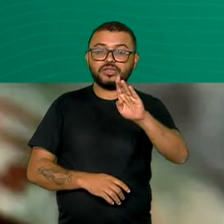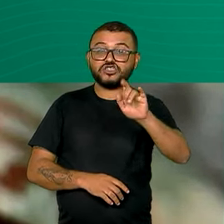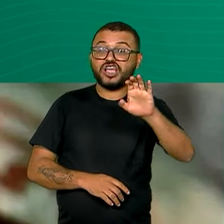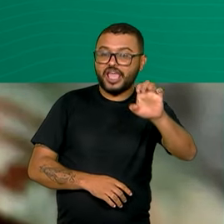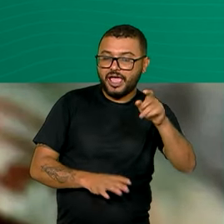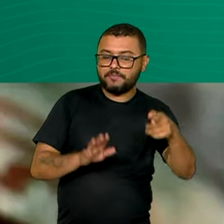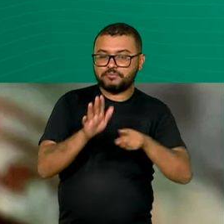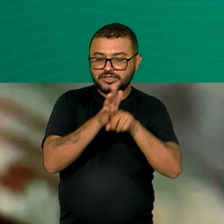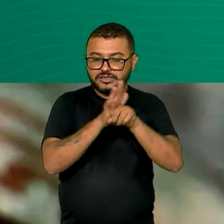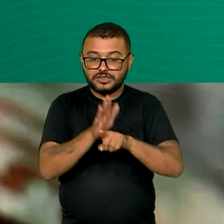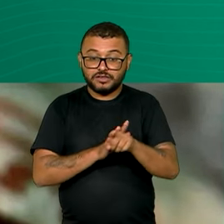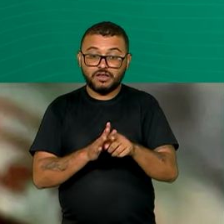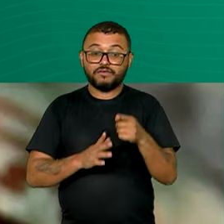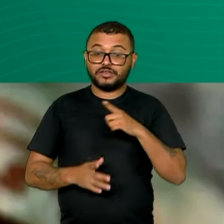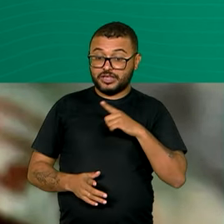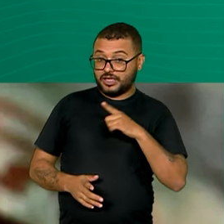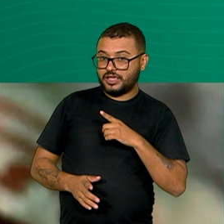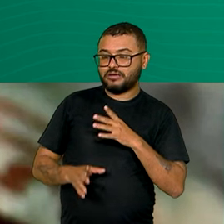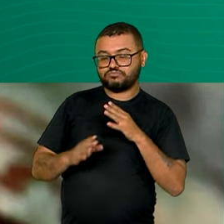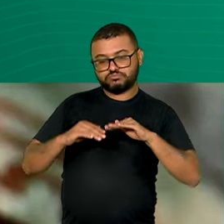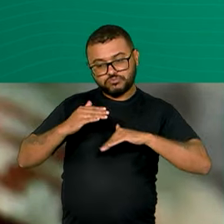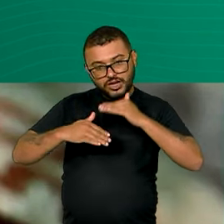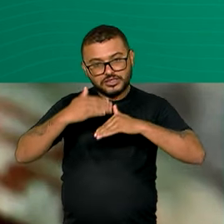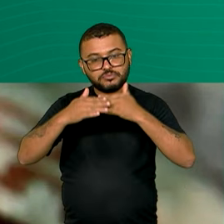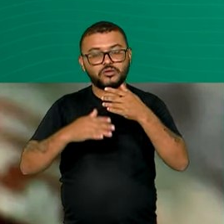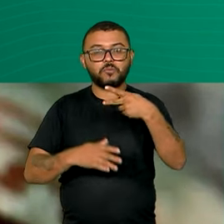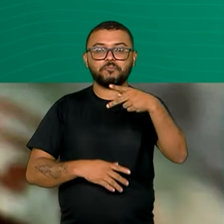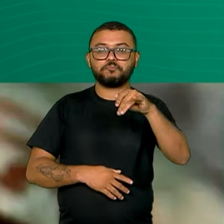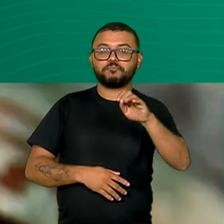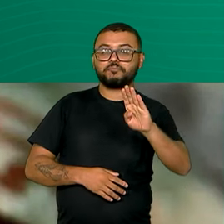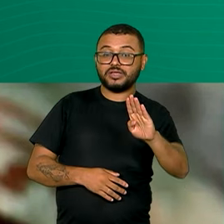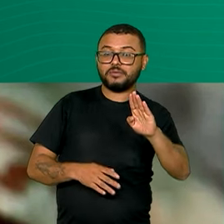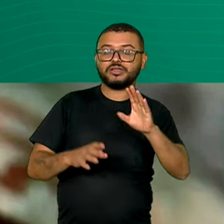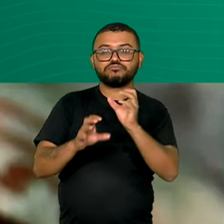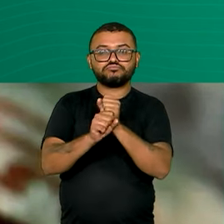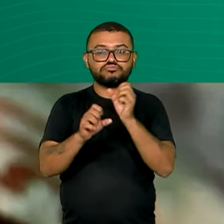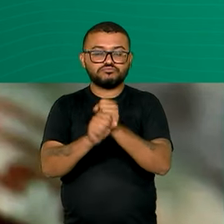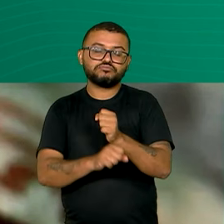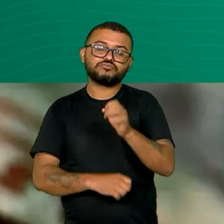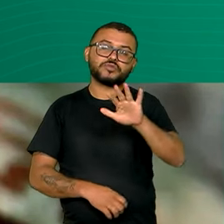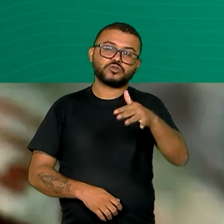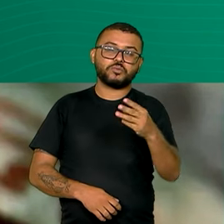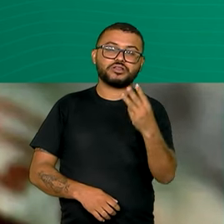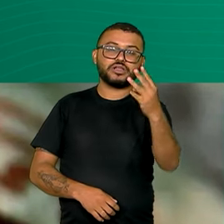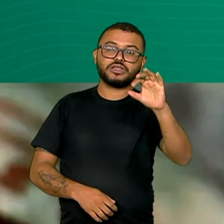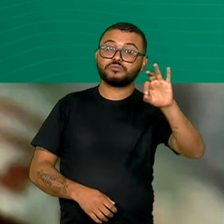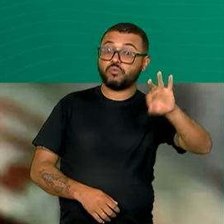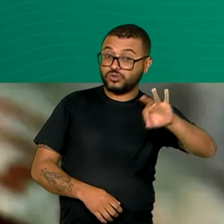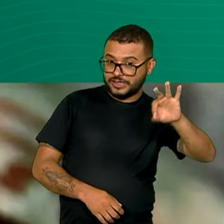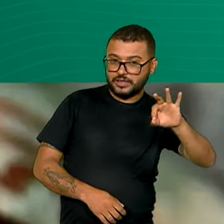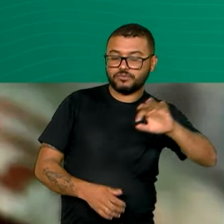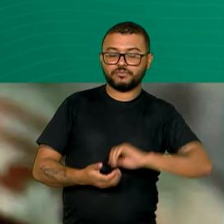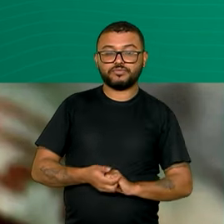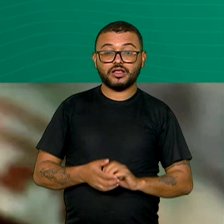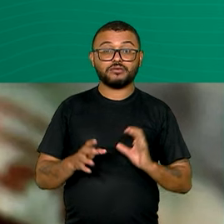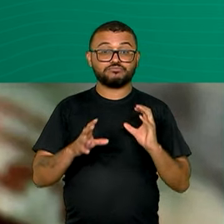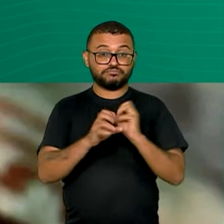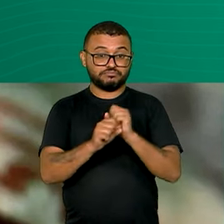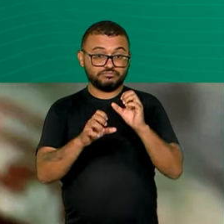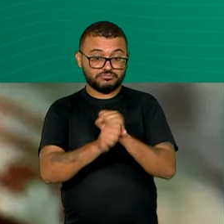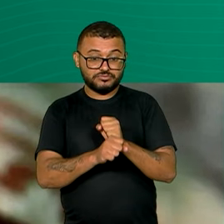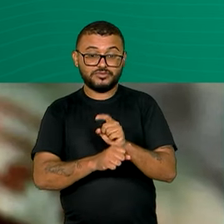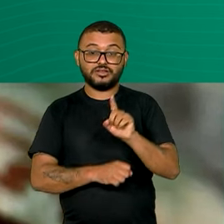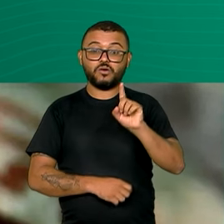,85%. Já o crescimento do PIB em 2022 ficou em 3%. O resultado da